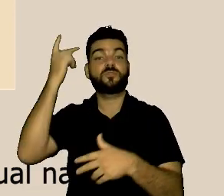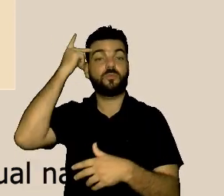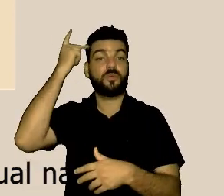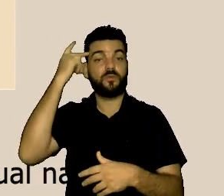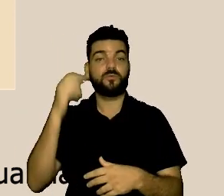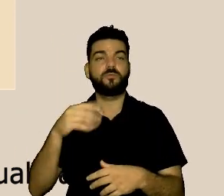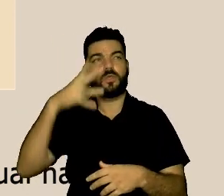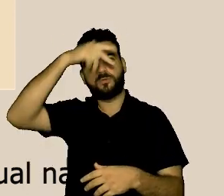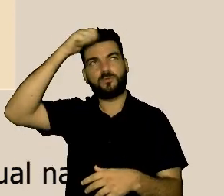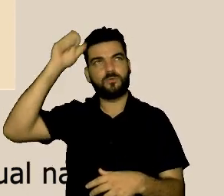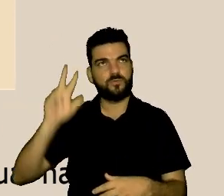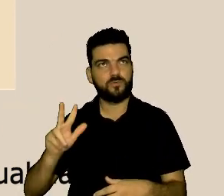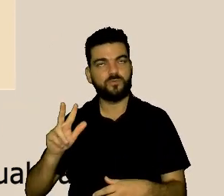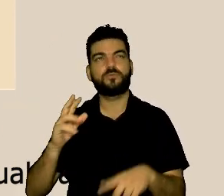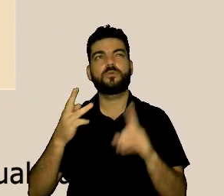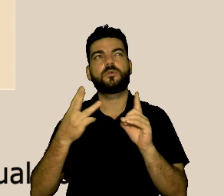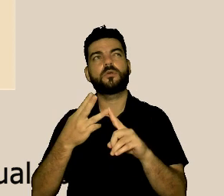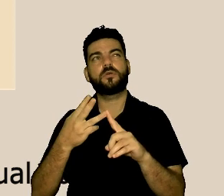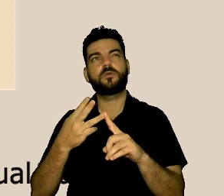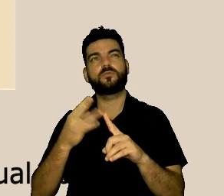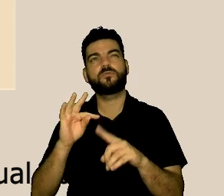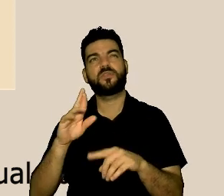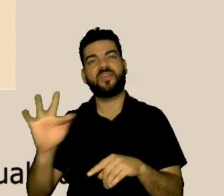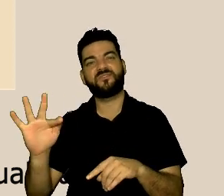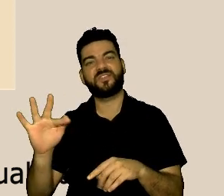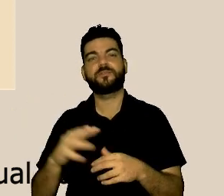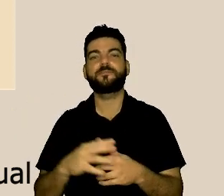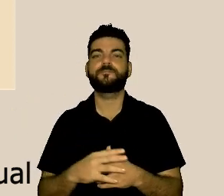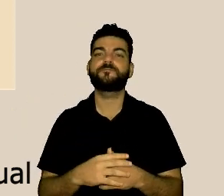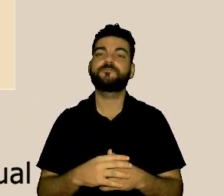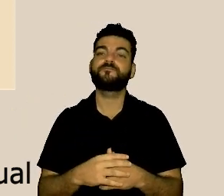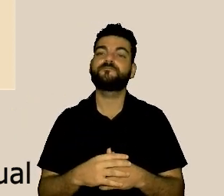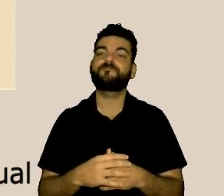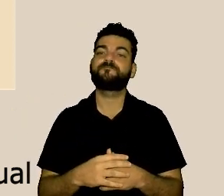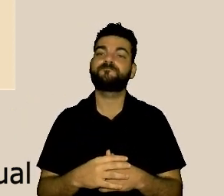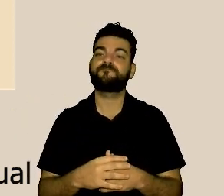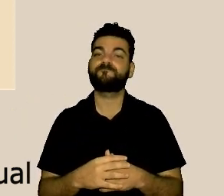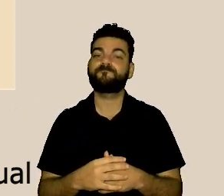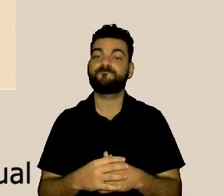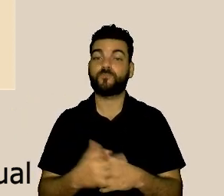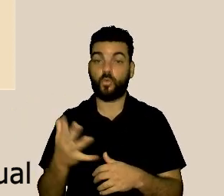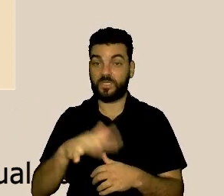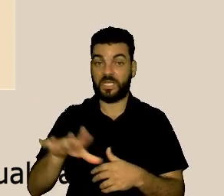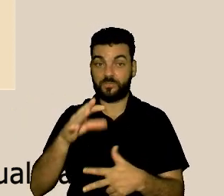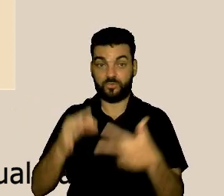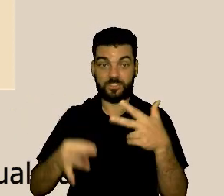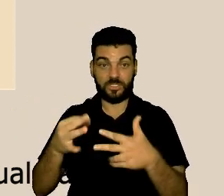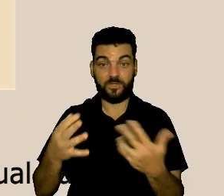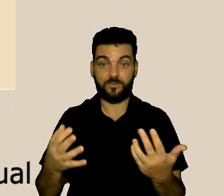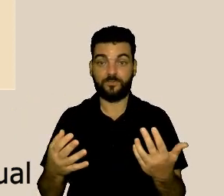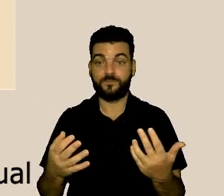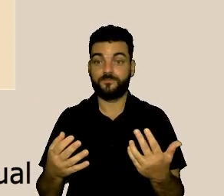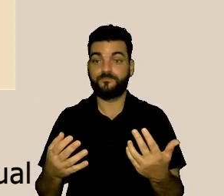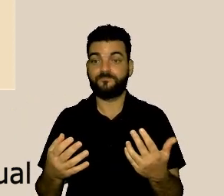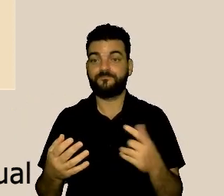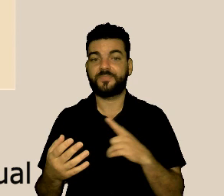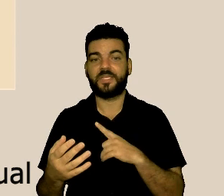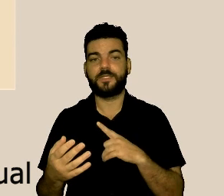Mato Grosso do Sul e do Tribunal ali na sessão judiciária a gente criou